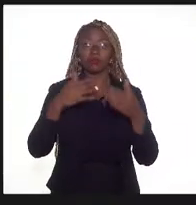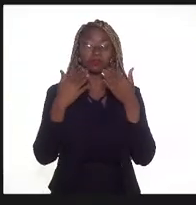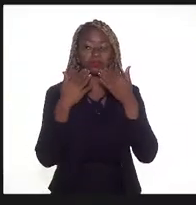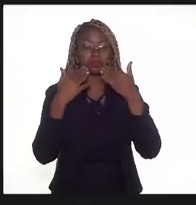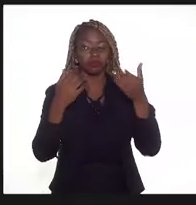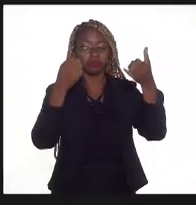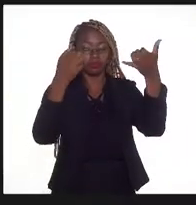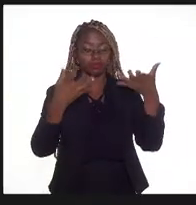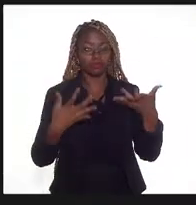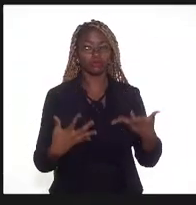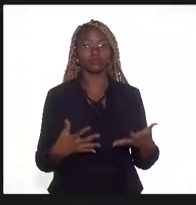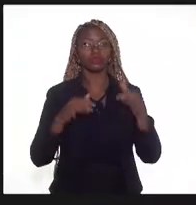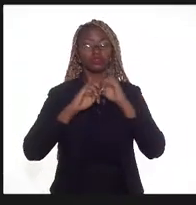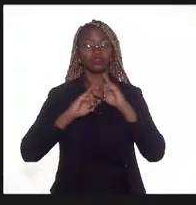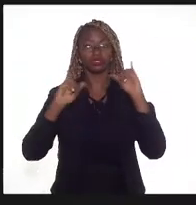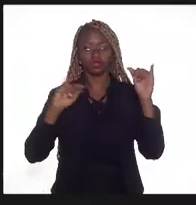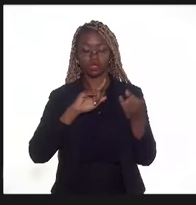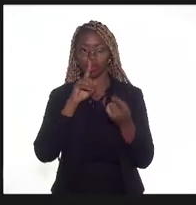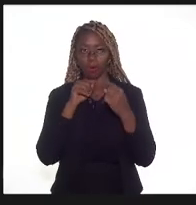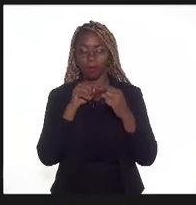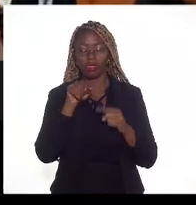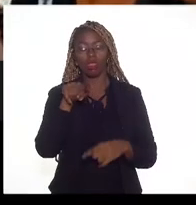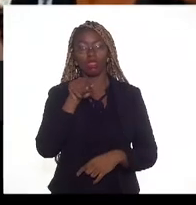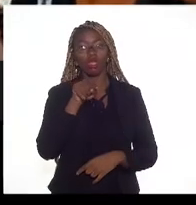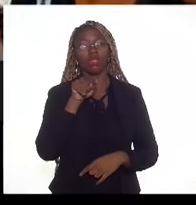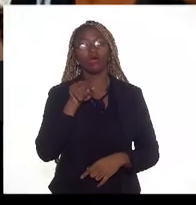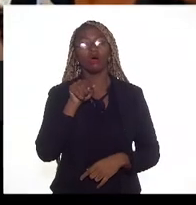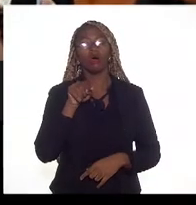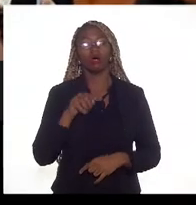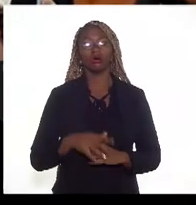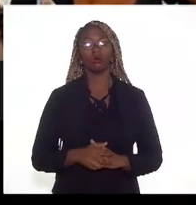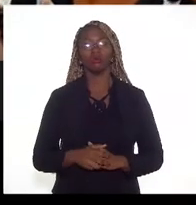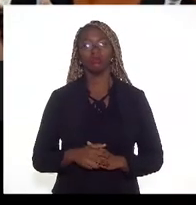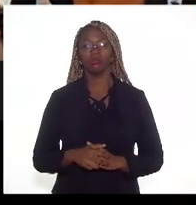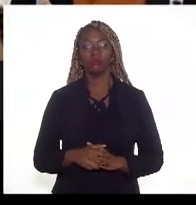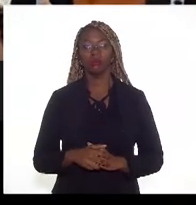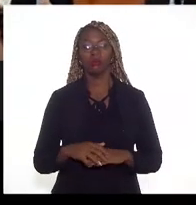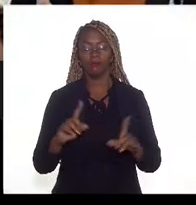conforme está no grupo.